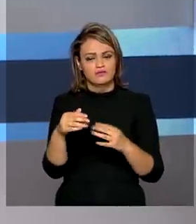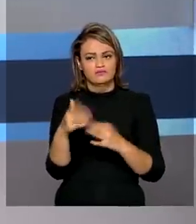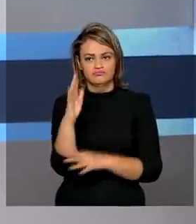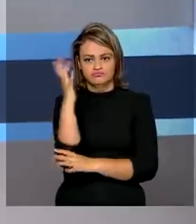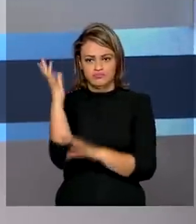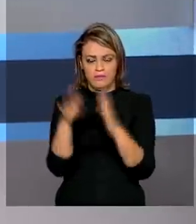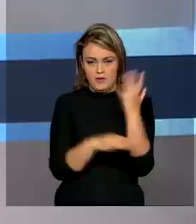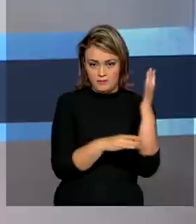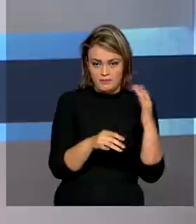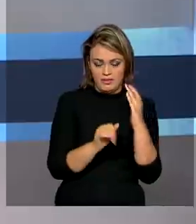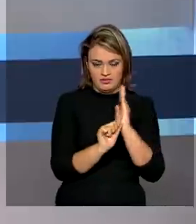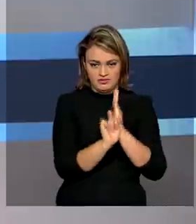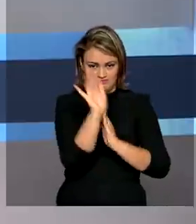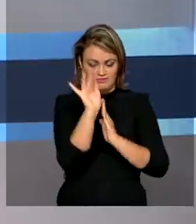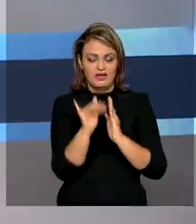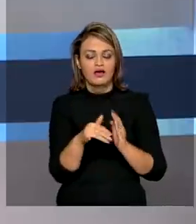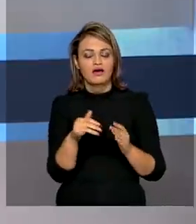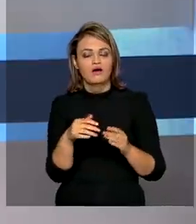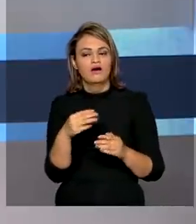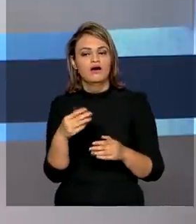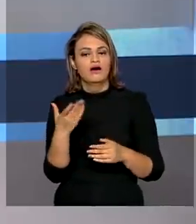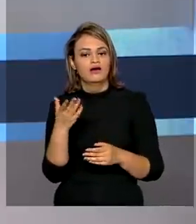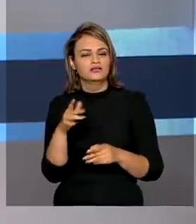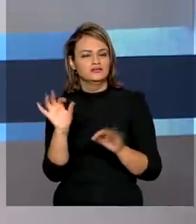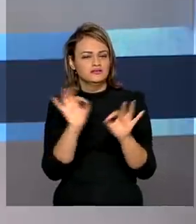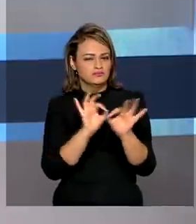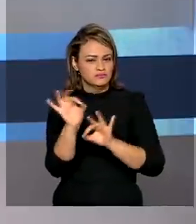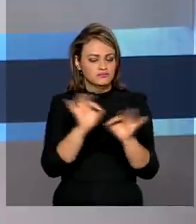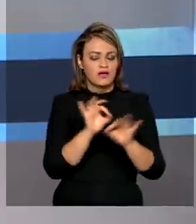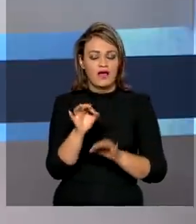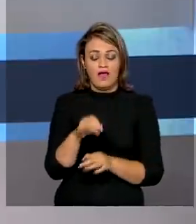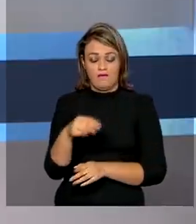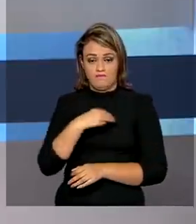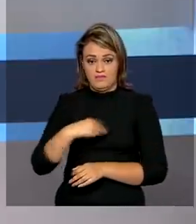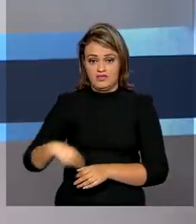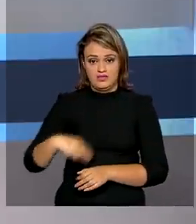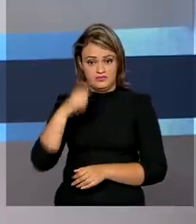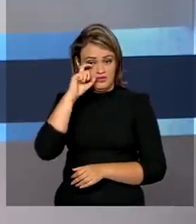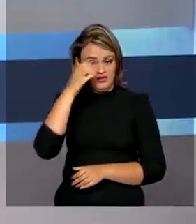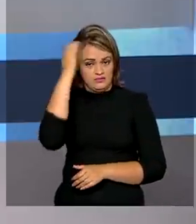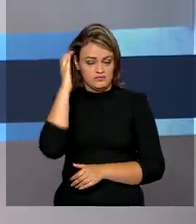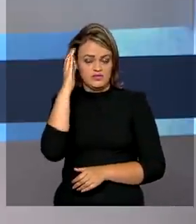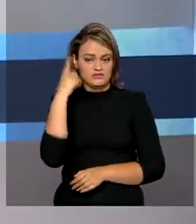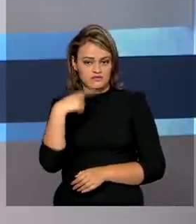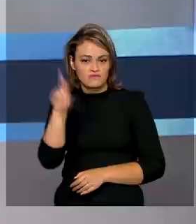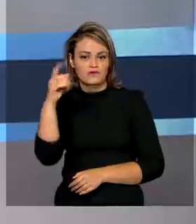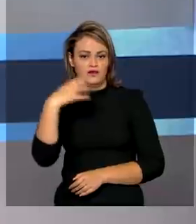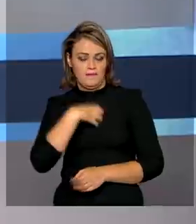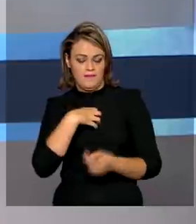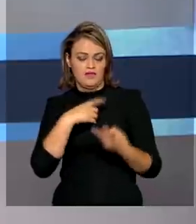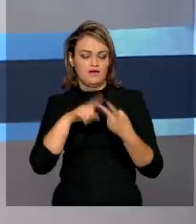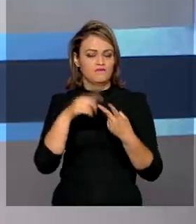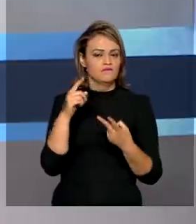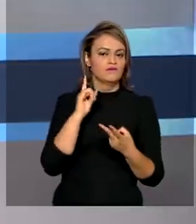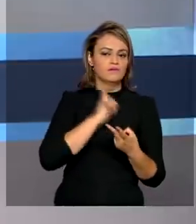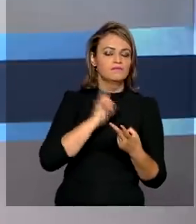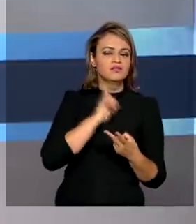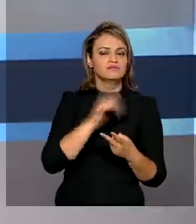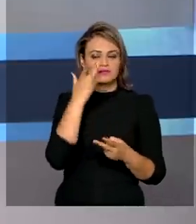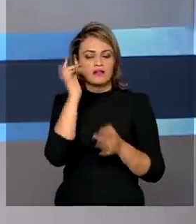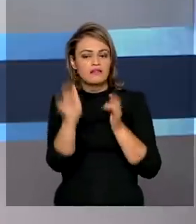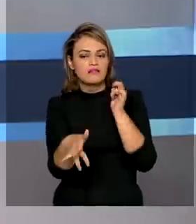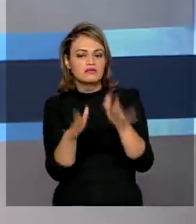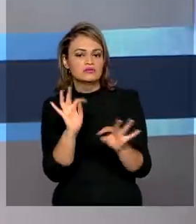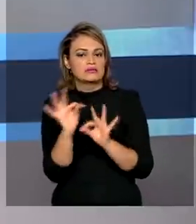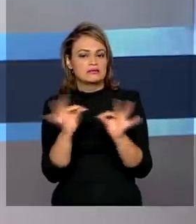Nesta segunda, o ministro Ricardo Salles esteve na Bahia e em Minas Gerais para ver de perto os investimentos no descarte correto do